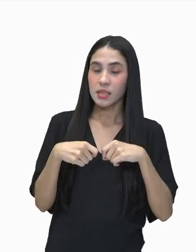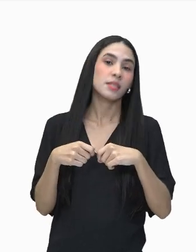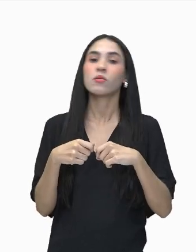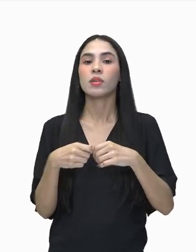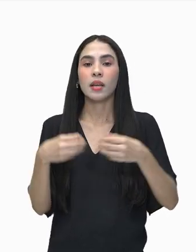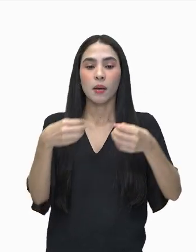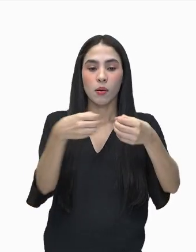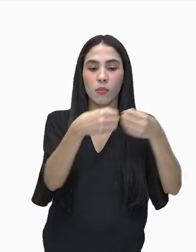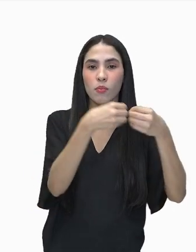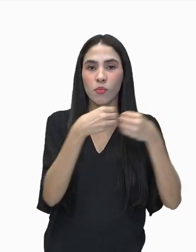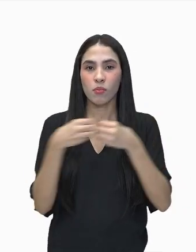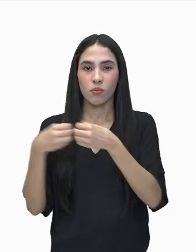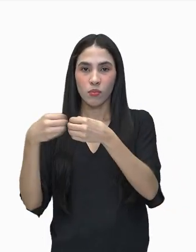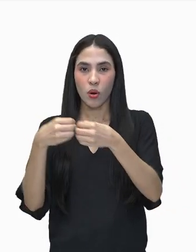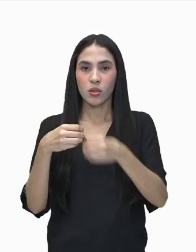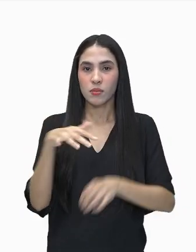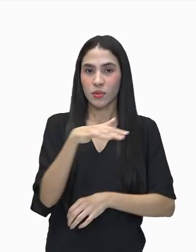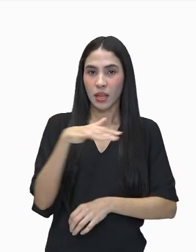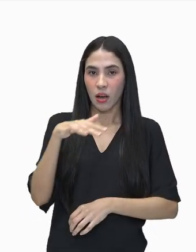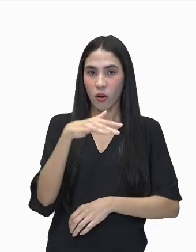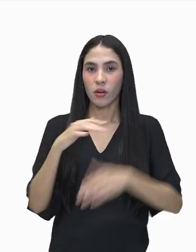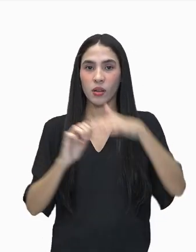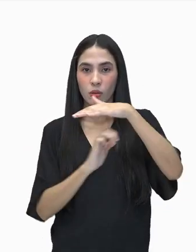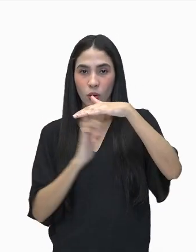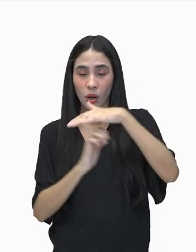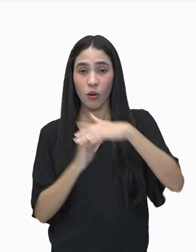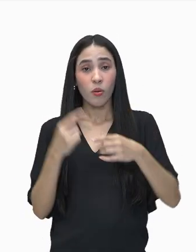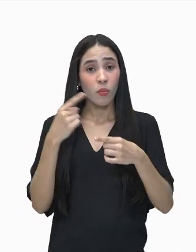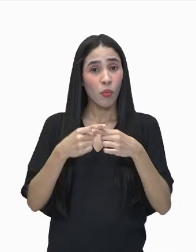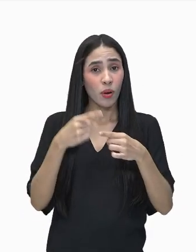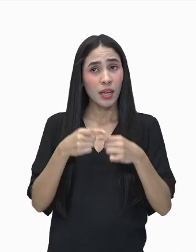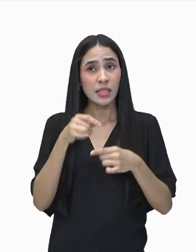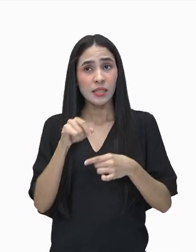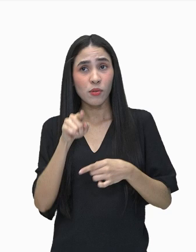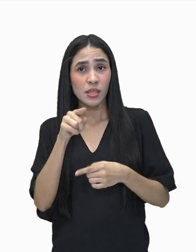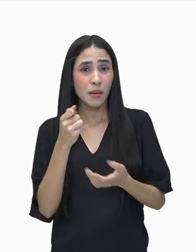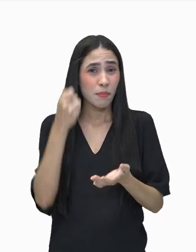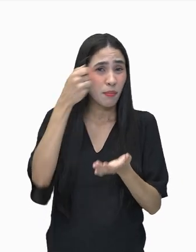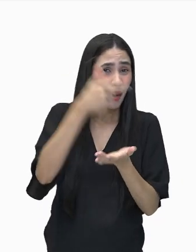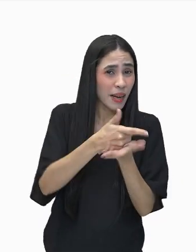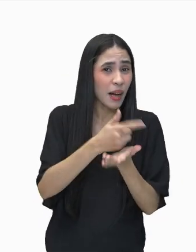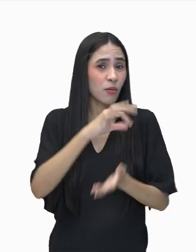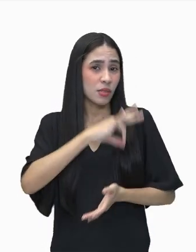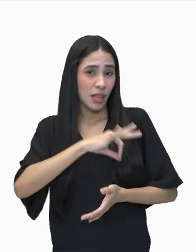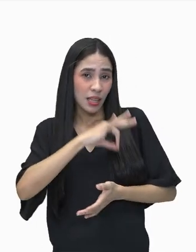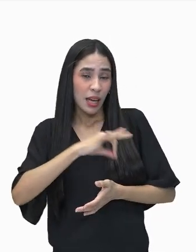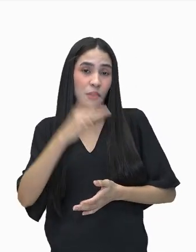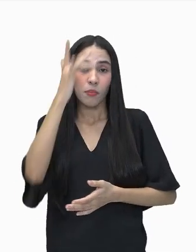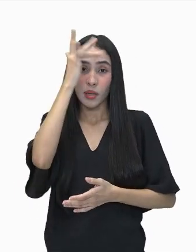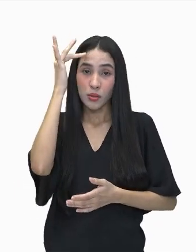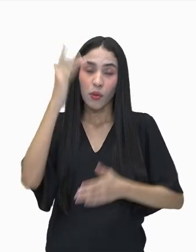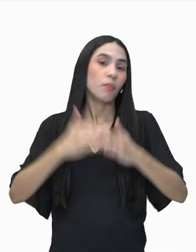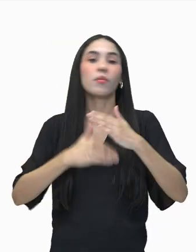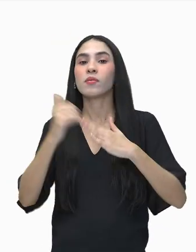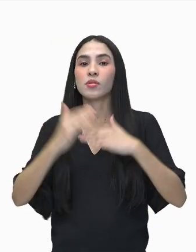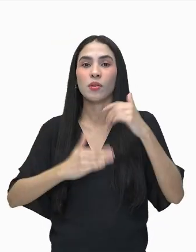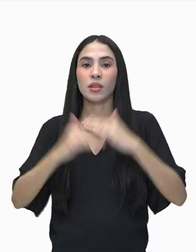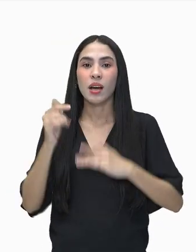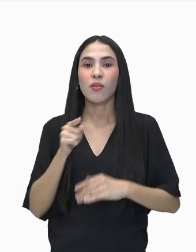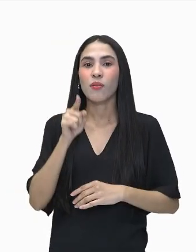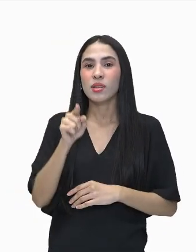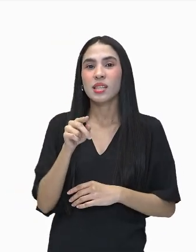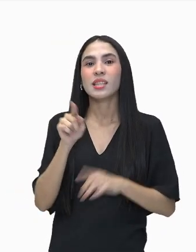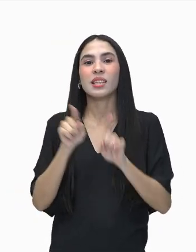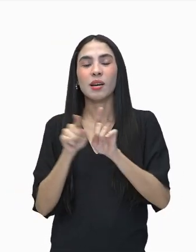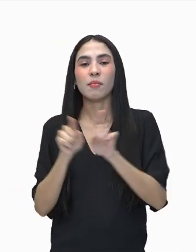proximidades da sua indústria, porque senão, além de você pagar os salários para os seus trabalhadores, você vai ser